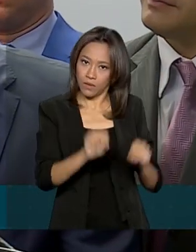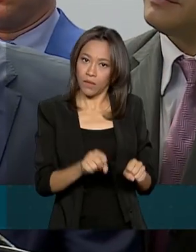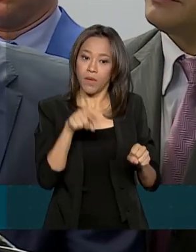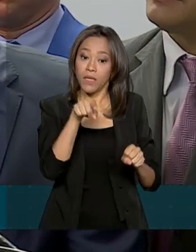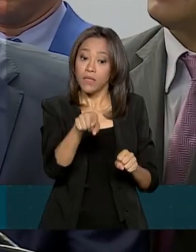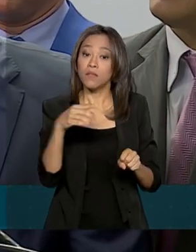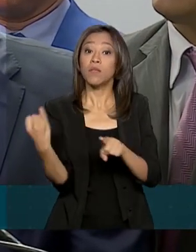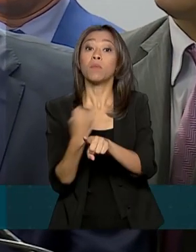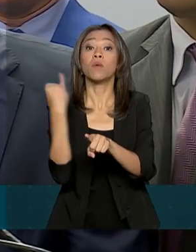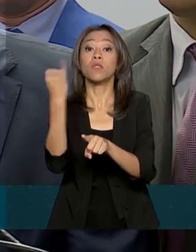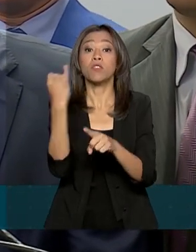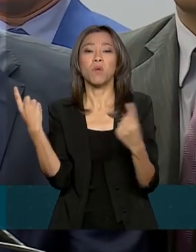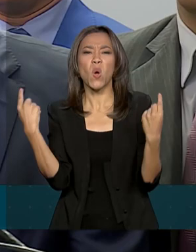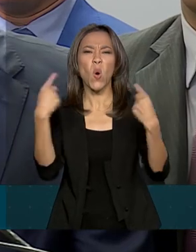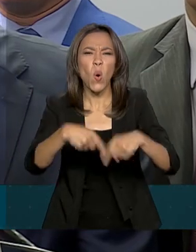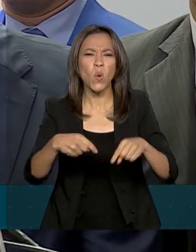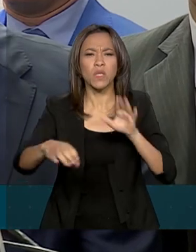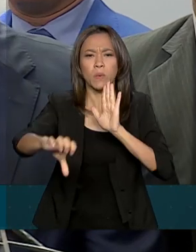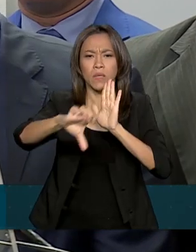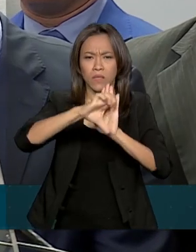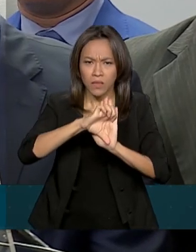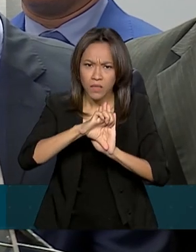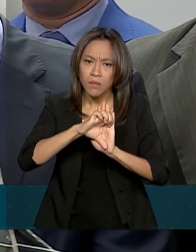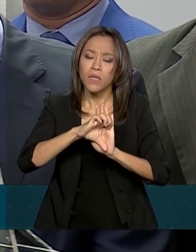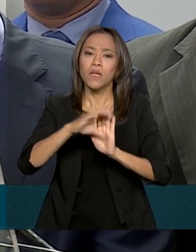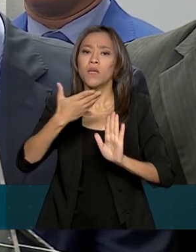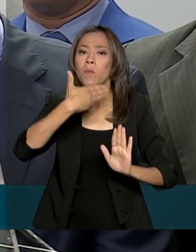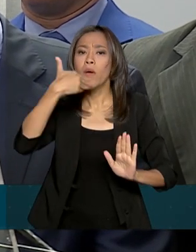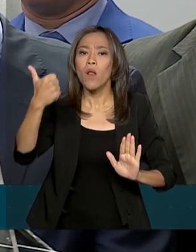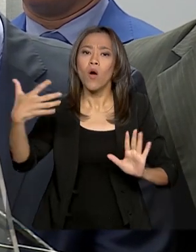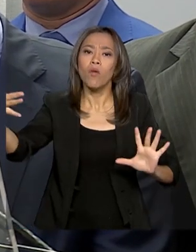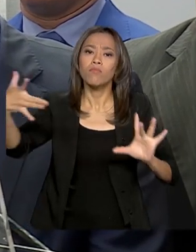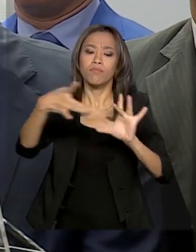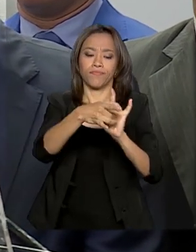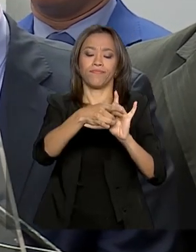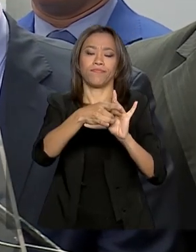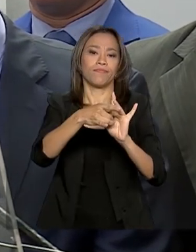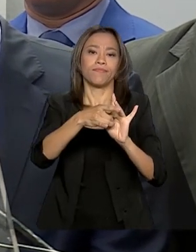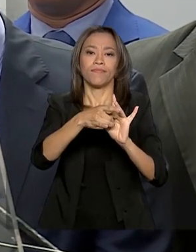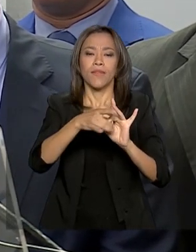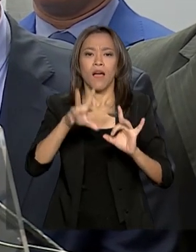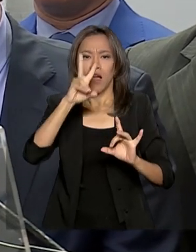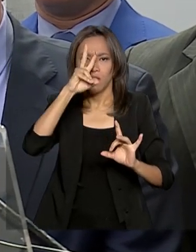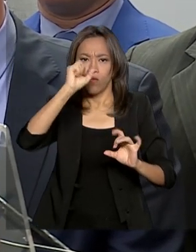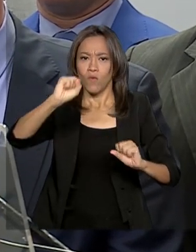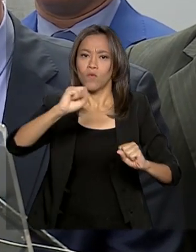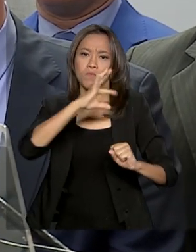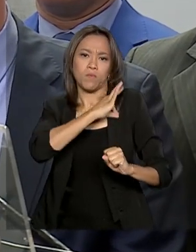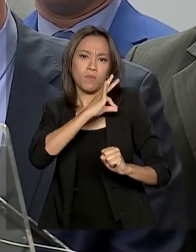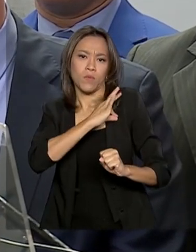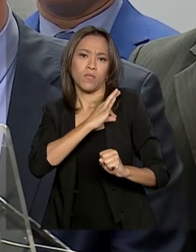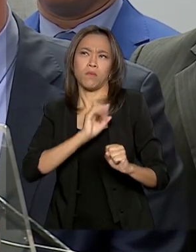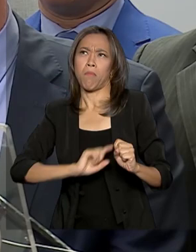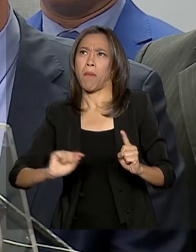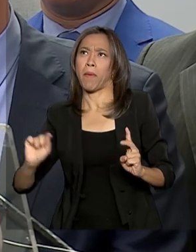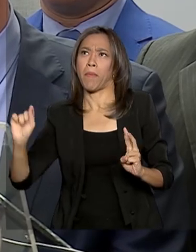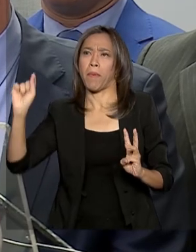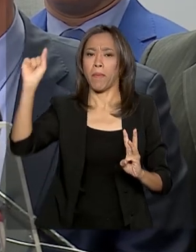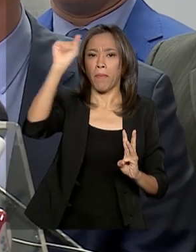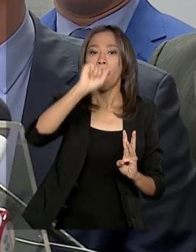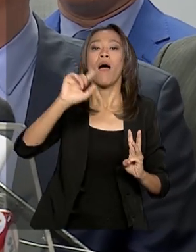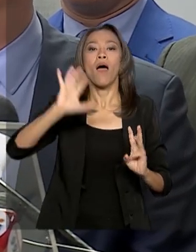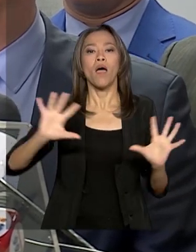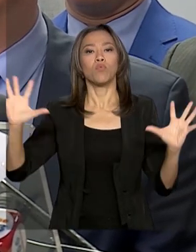à criminalidade. E a melhor forma de integrar as várias forças de segurança responsáveis por essa atividade é